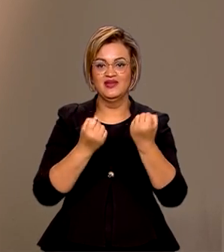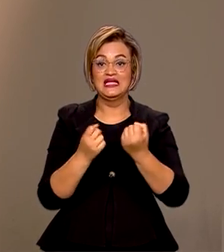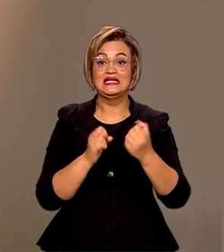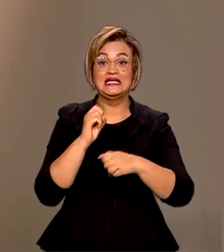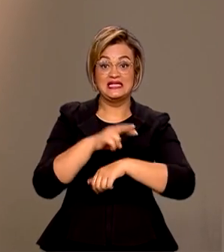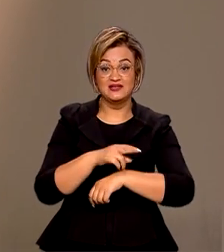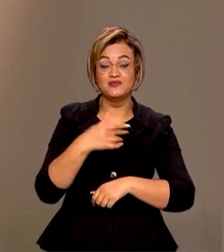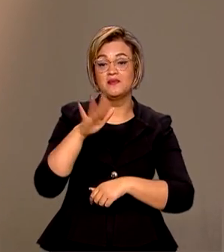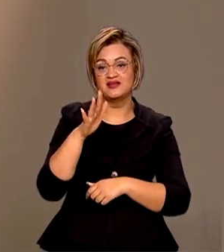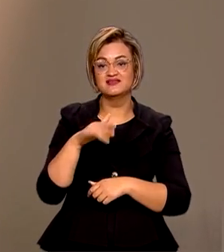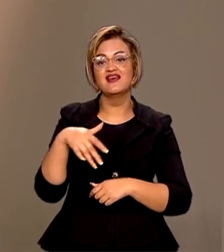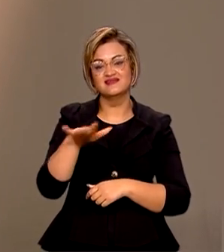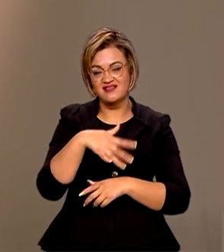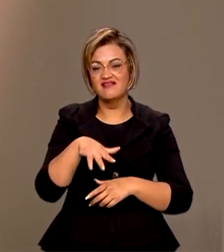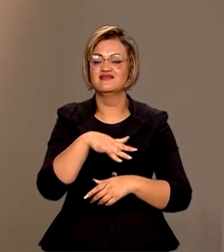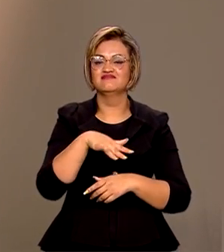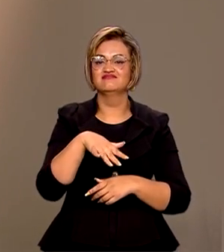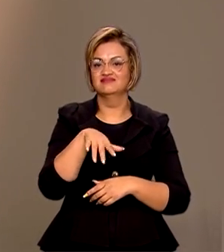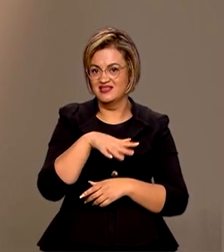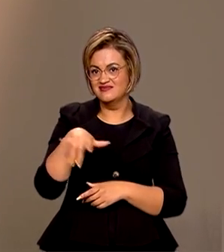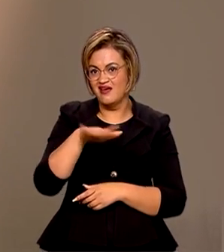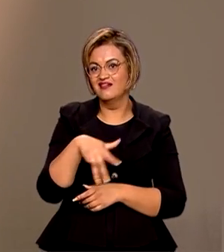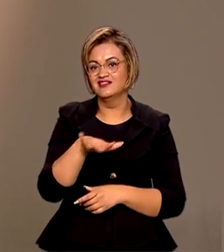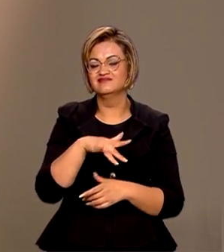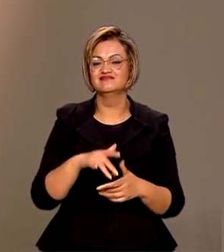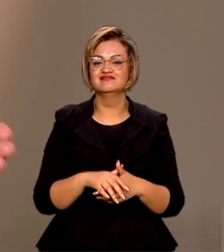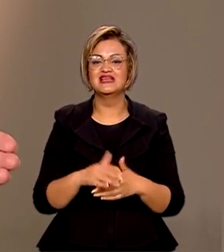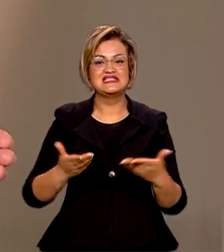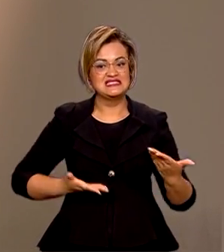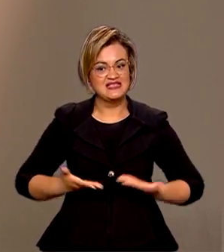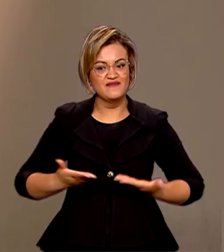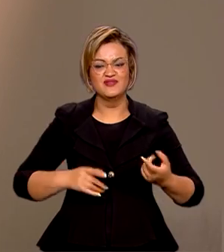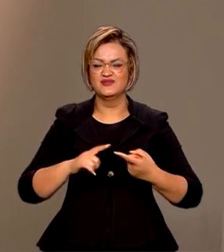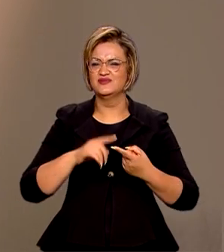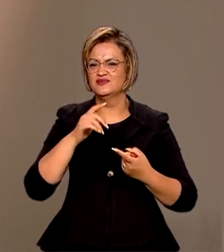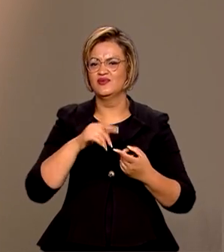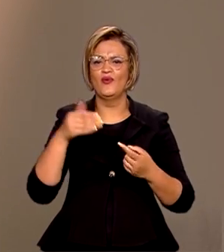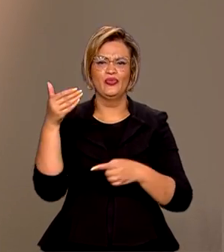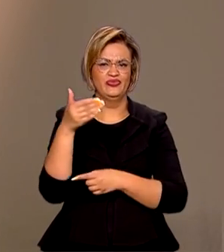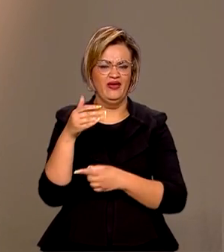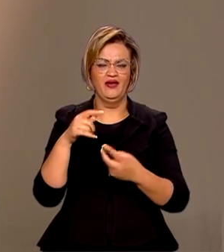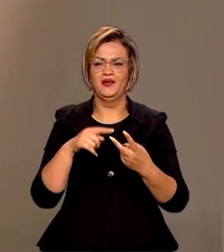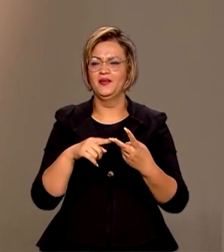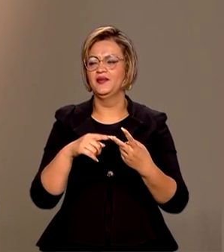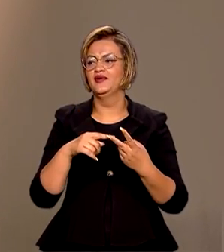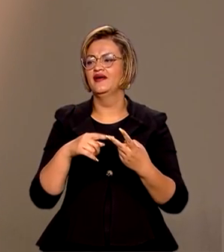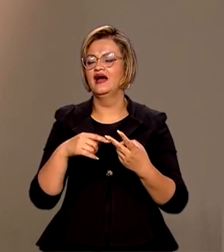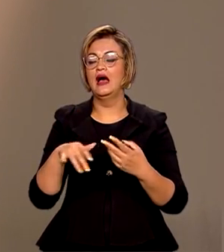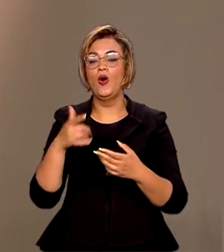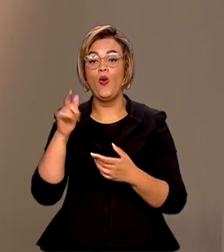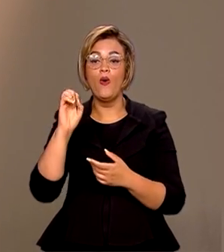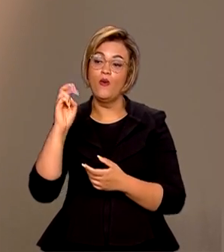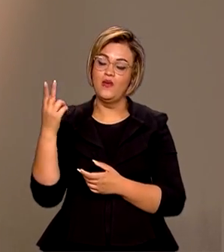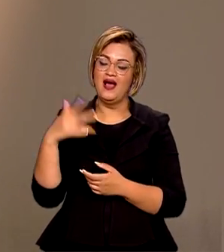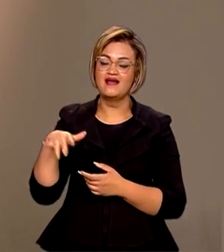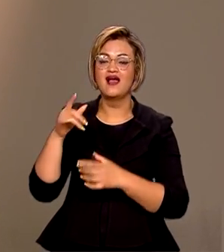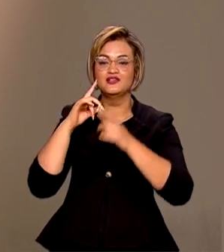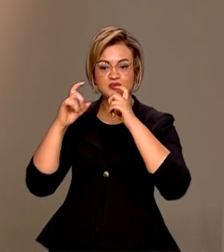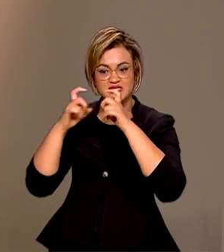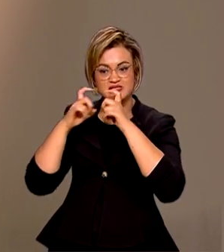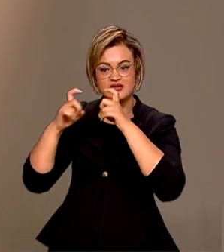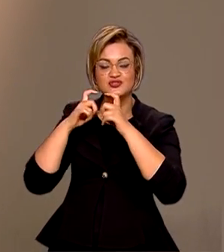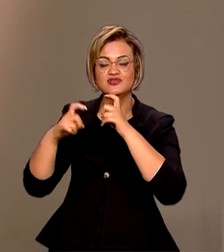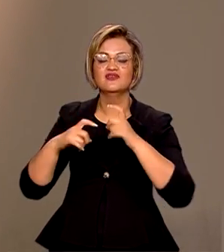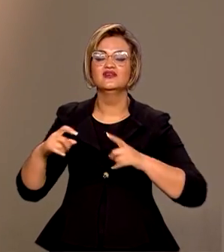foi exatamente essa turma, Os serviços, né? A parte de administrativa, de suporte administrativo, que